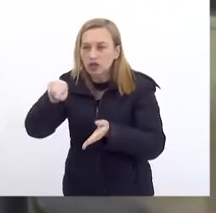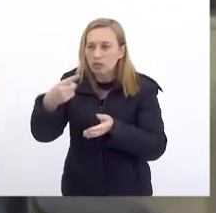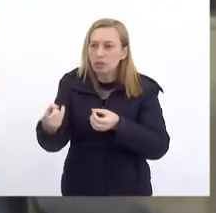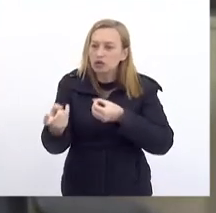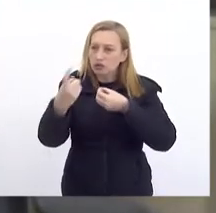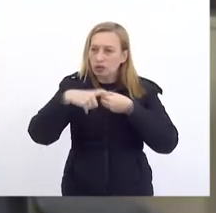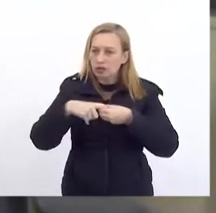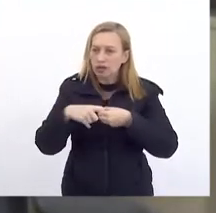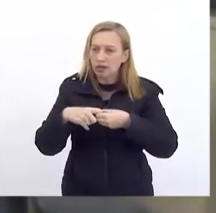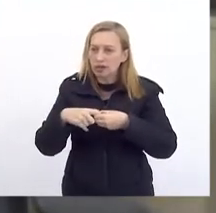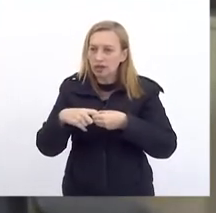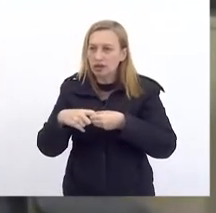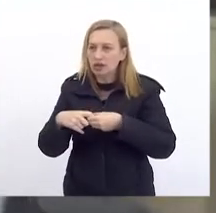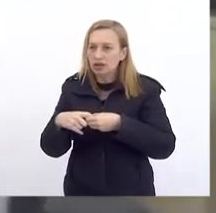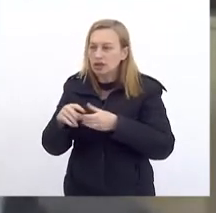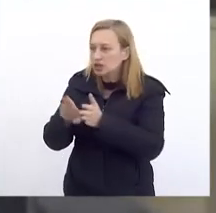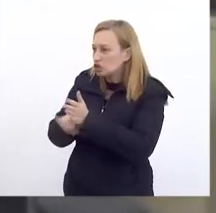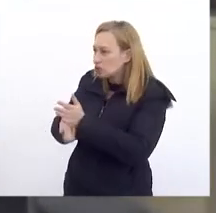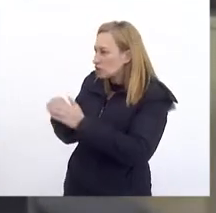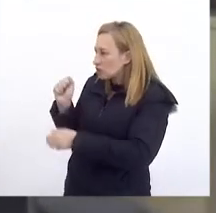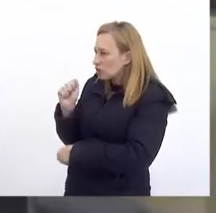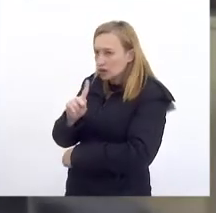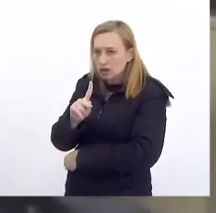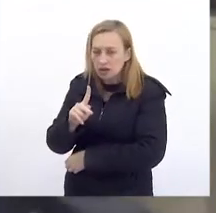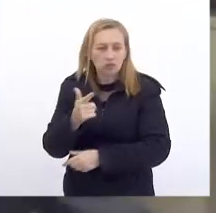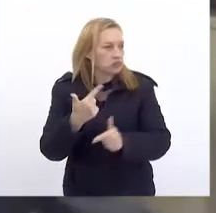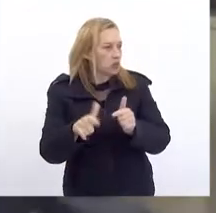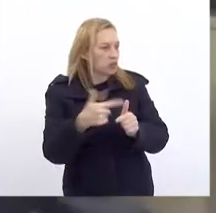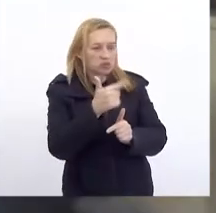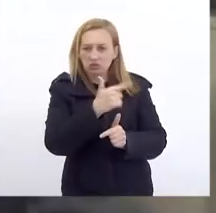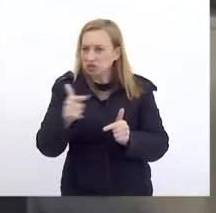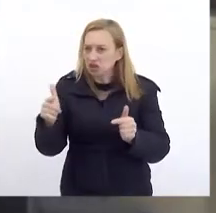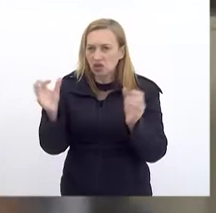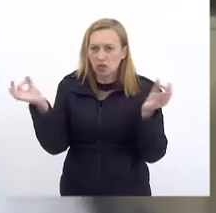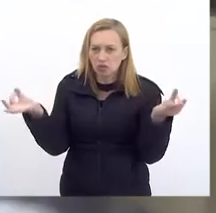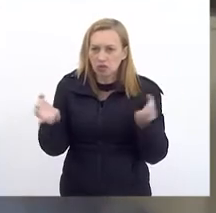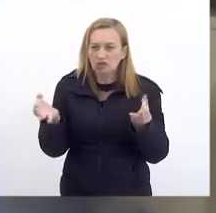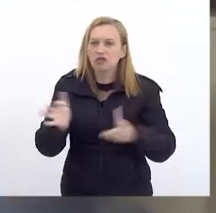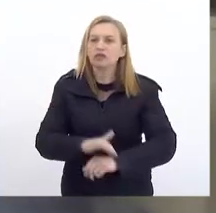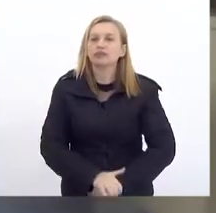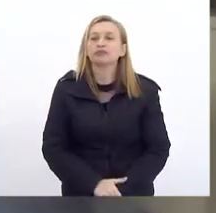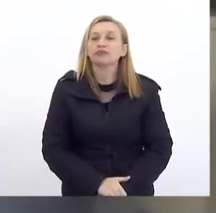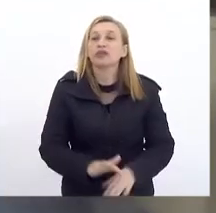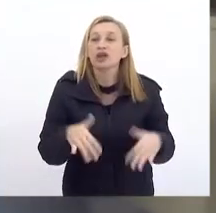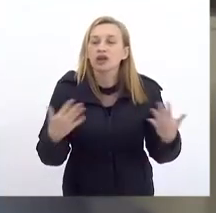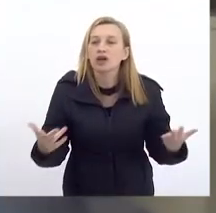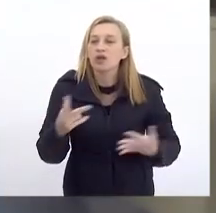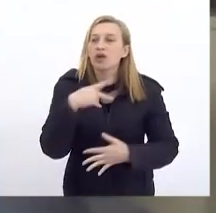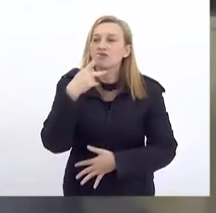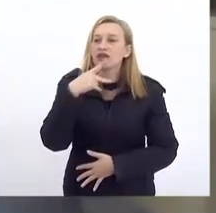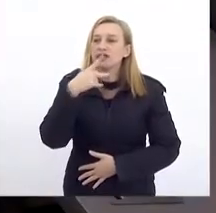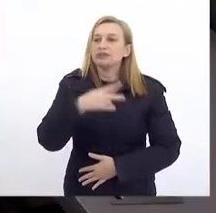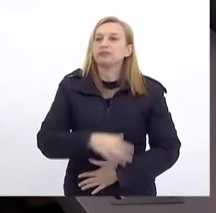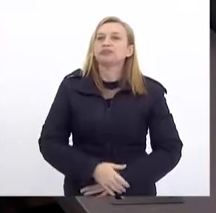na despesa O senhor autoriza? Sem problema Sem problema Então com a palavra